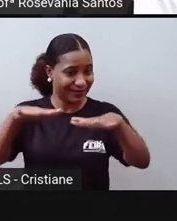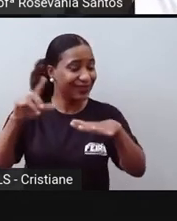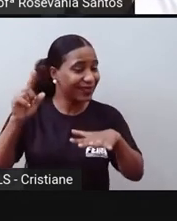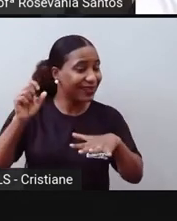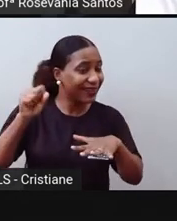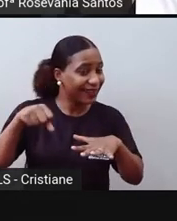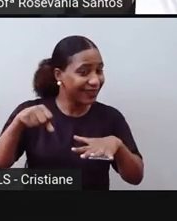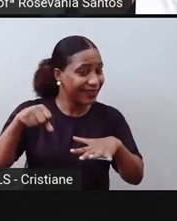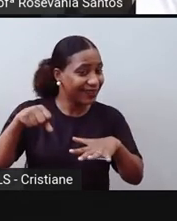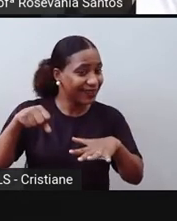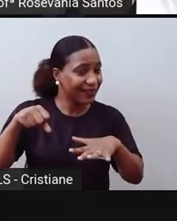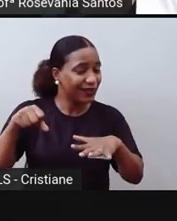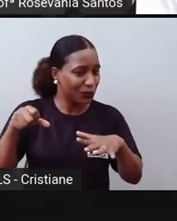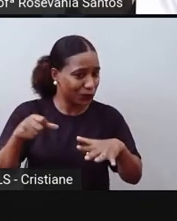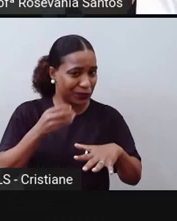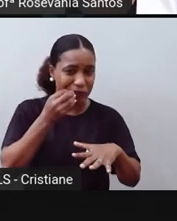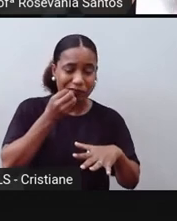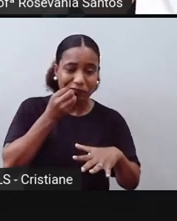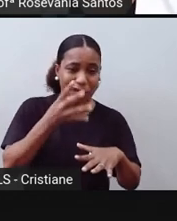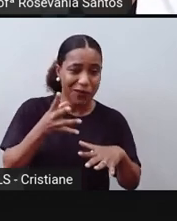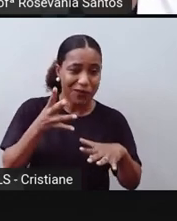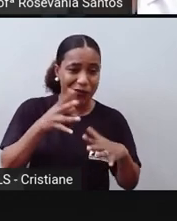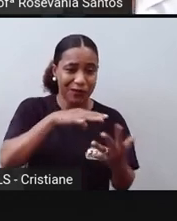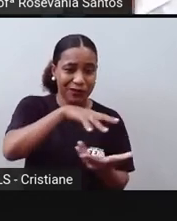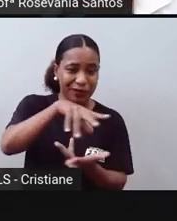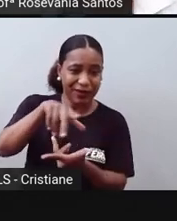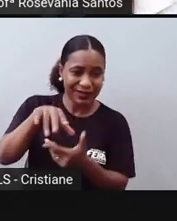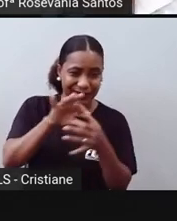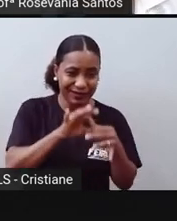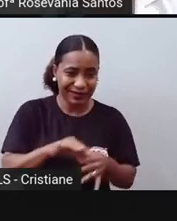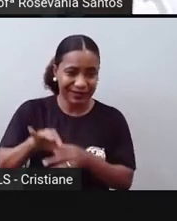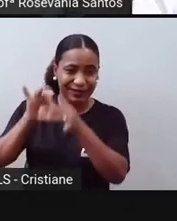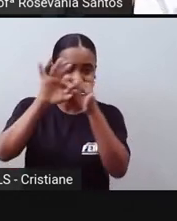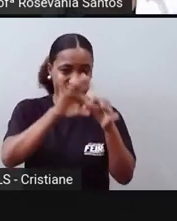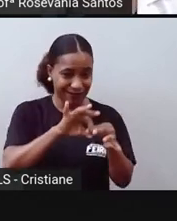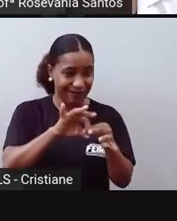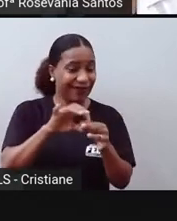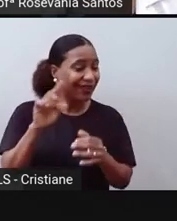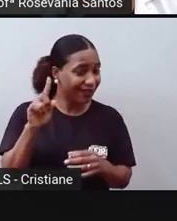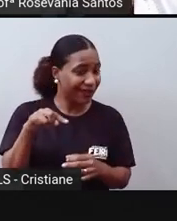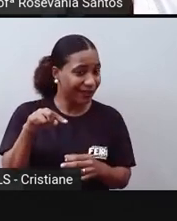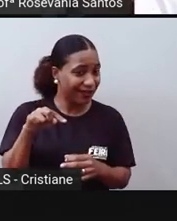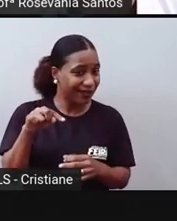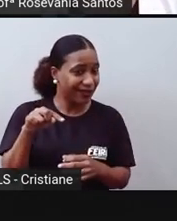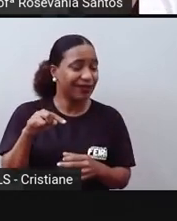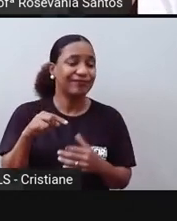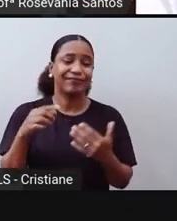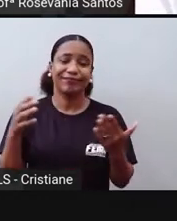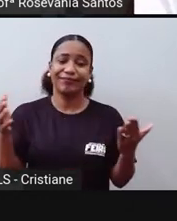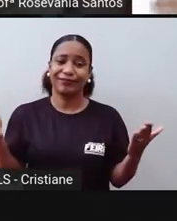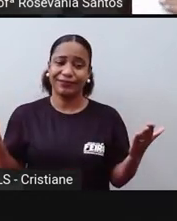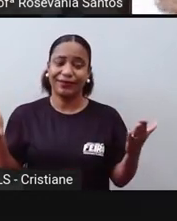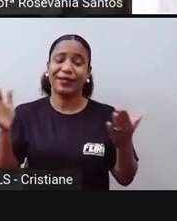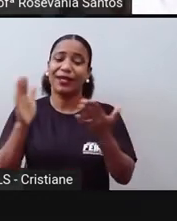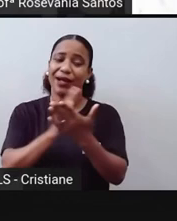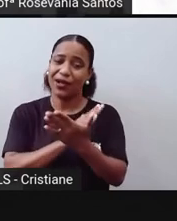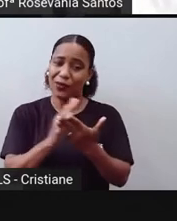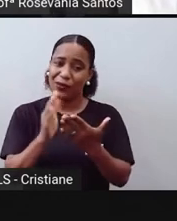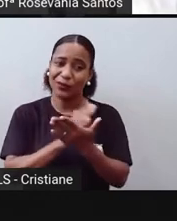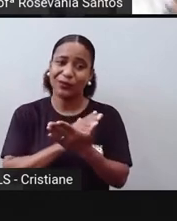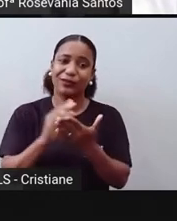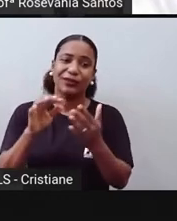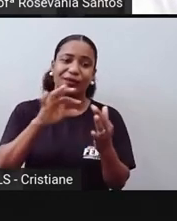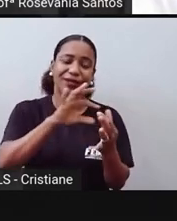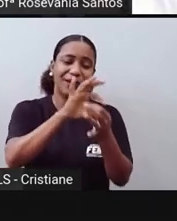espertinho, a gente sabe que a globalização está aí para todos, mas ela não é para todos. Tem gente que não tem nenhum